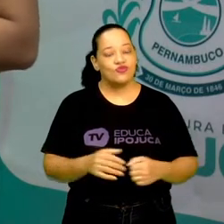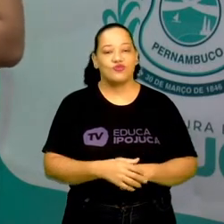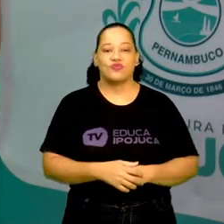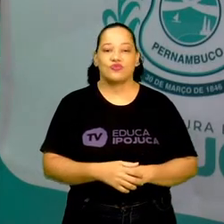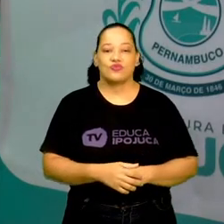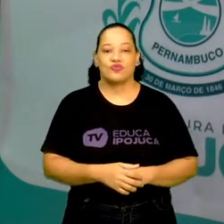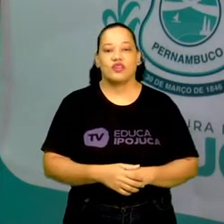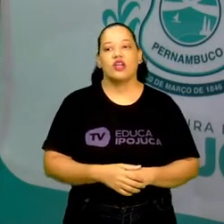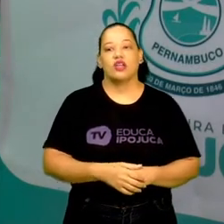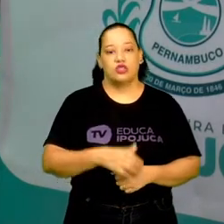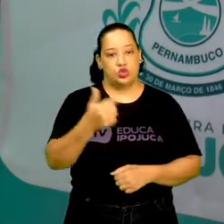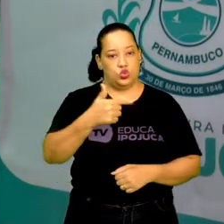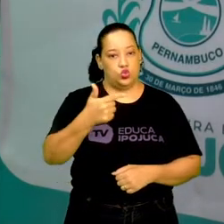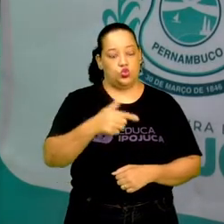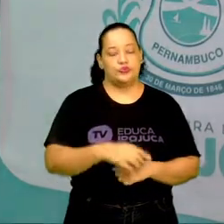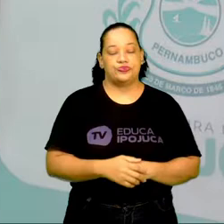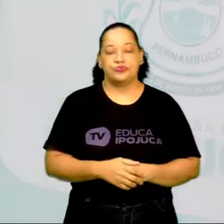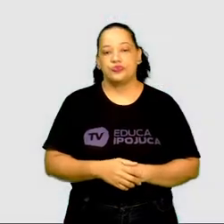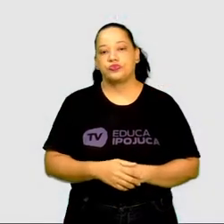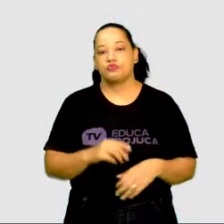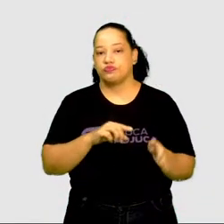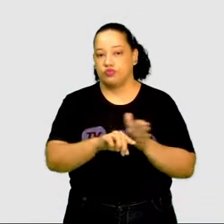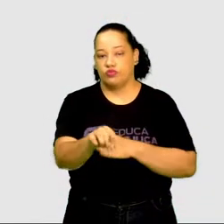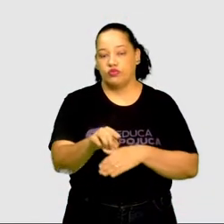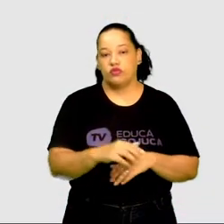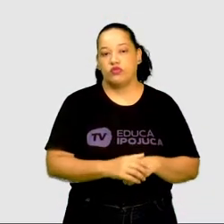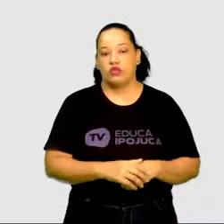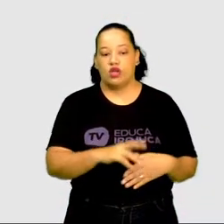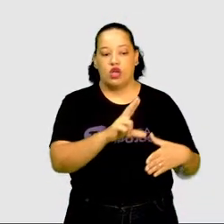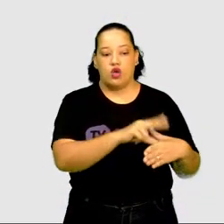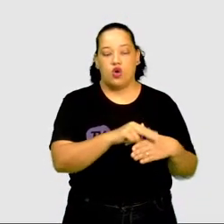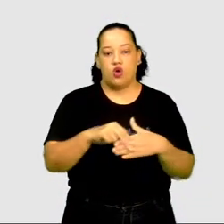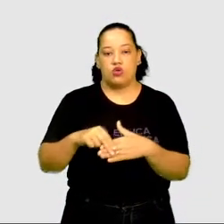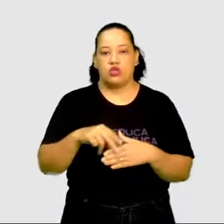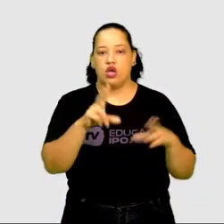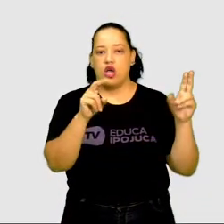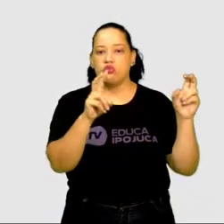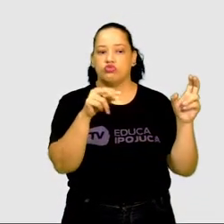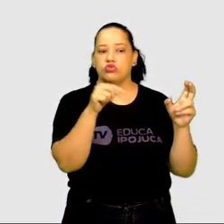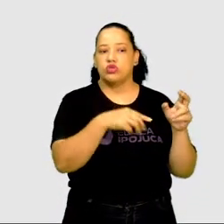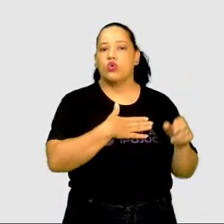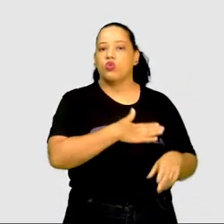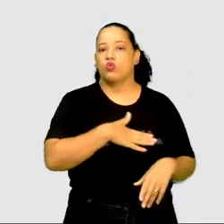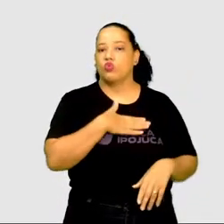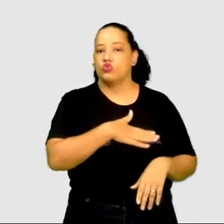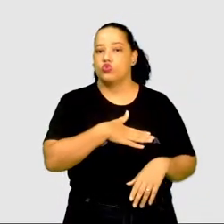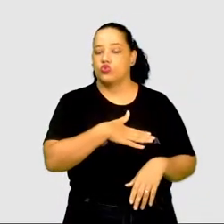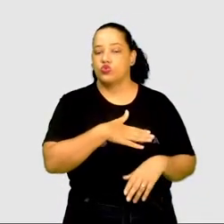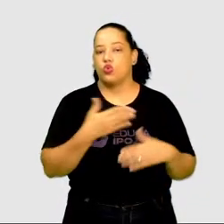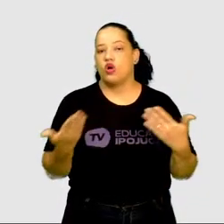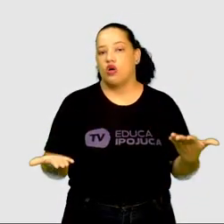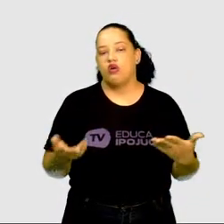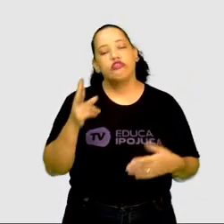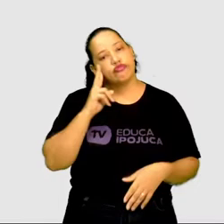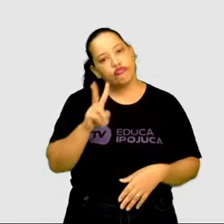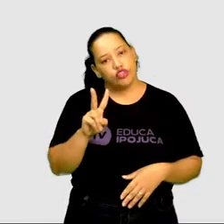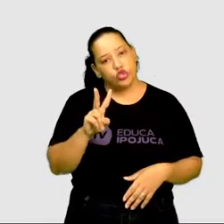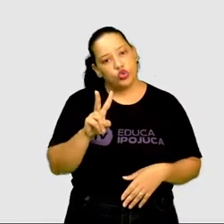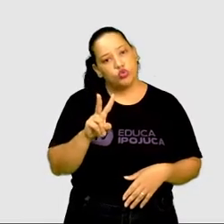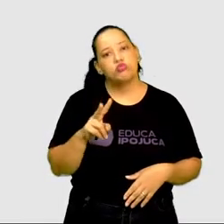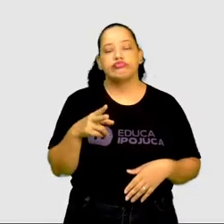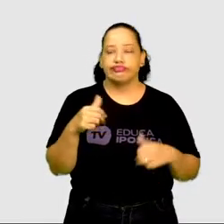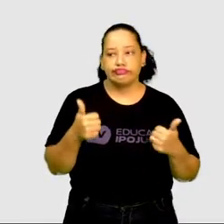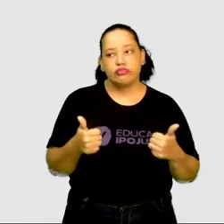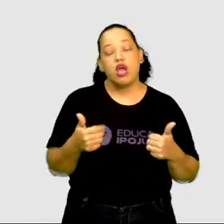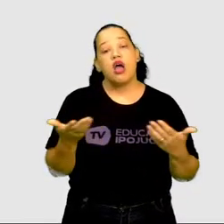O nosso segundo. Qual Cordel é assunto que gostou? Se você já viu, bom, se não